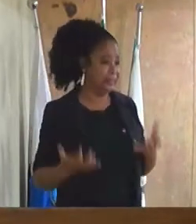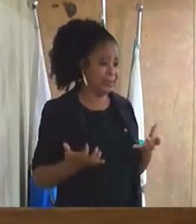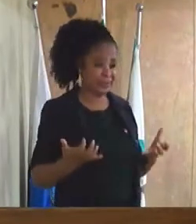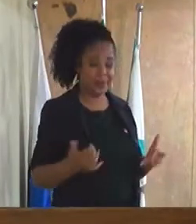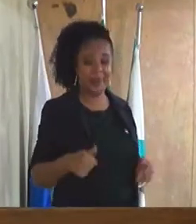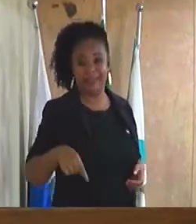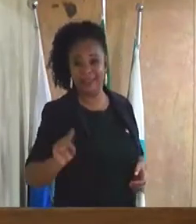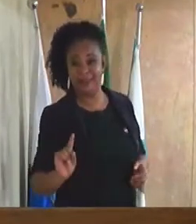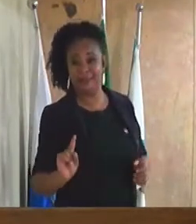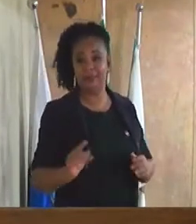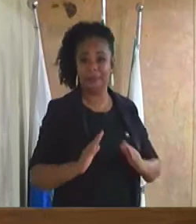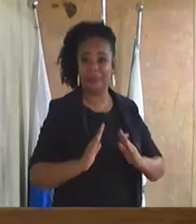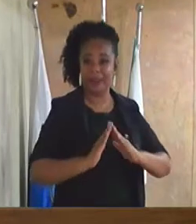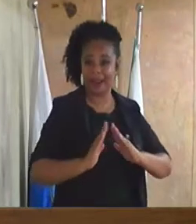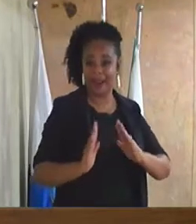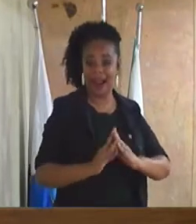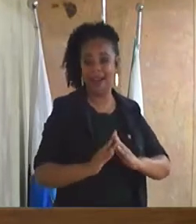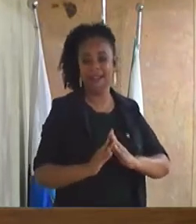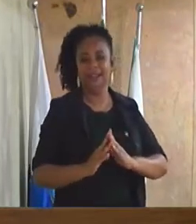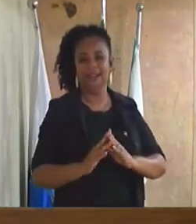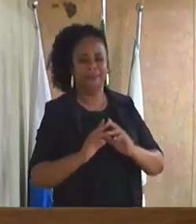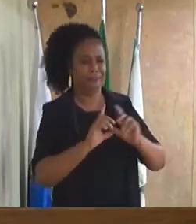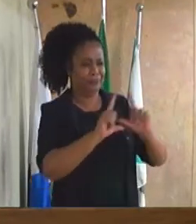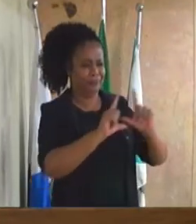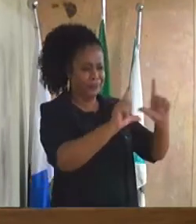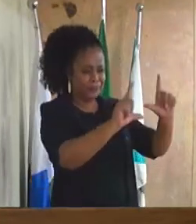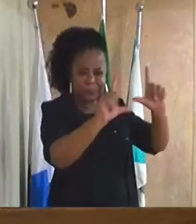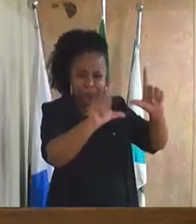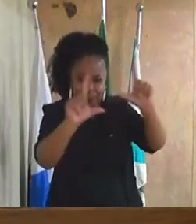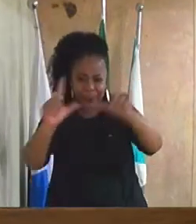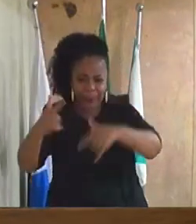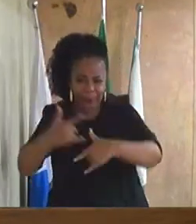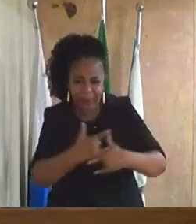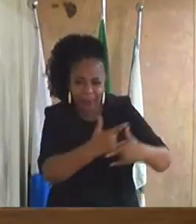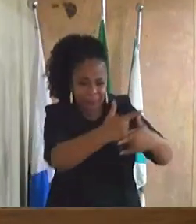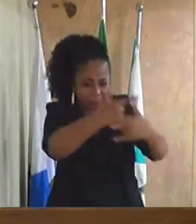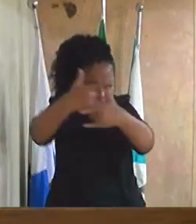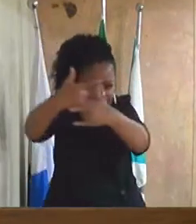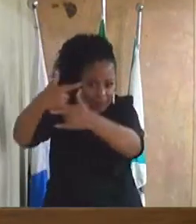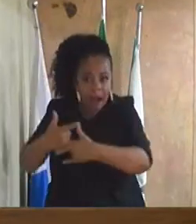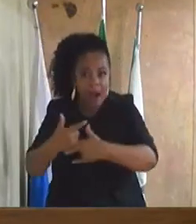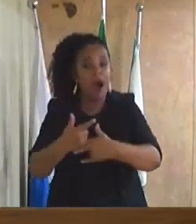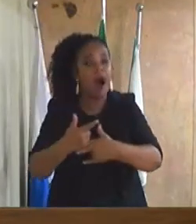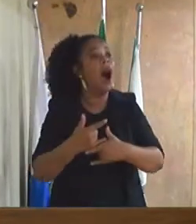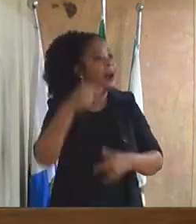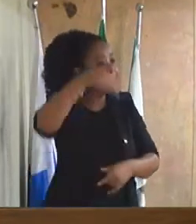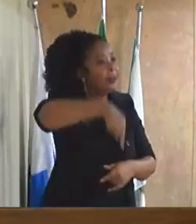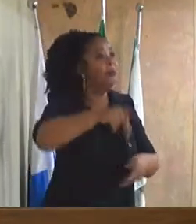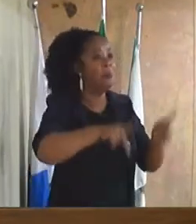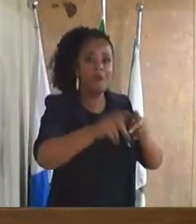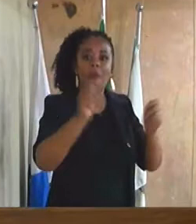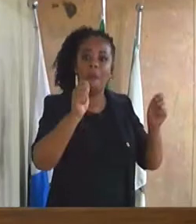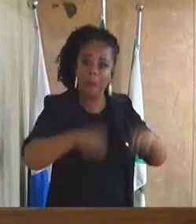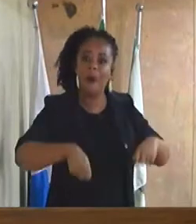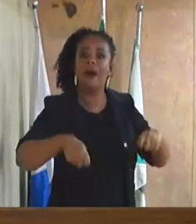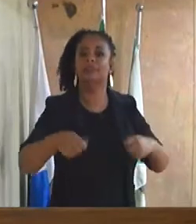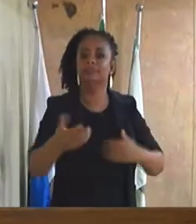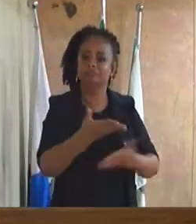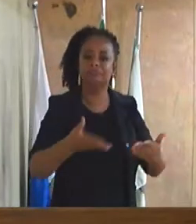ficar na telinha, aqui a população pode participar, Duque de Caxias tem sido um exemplo,